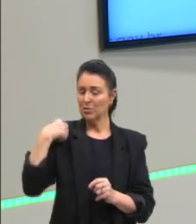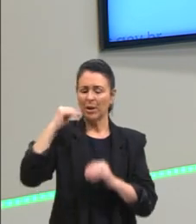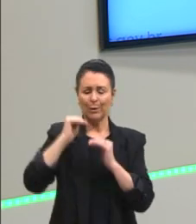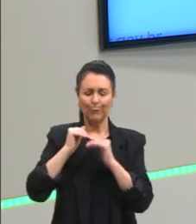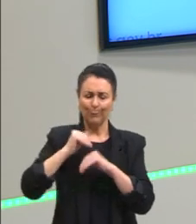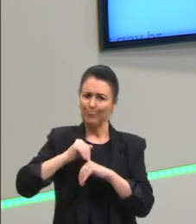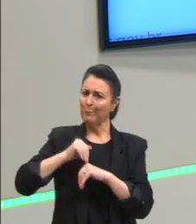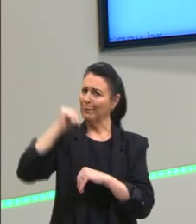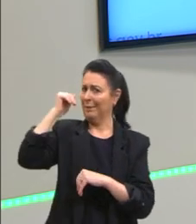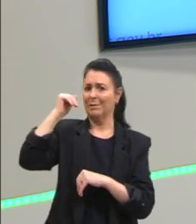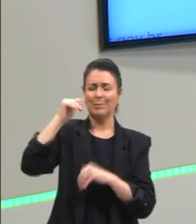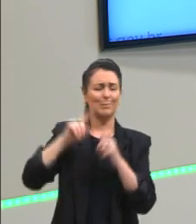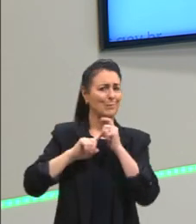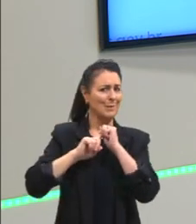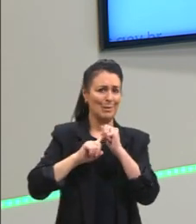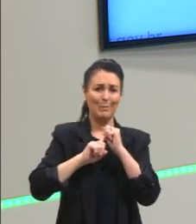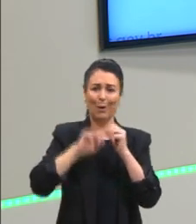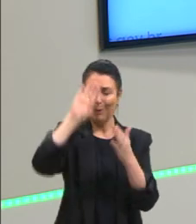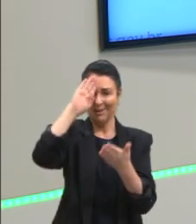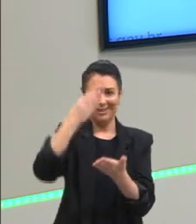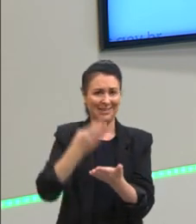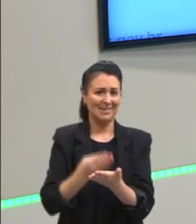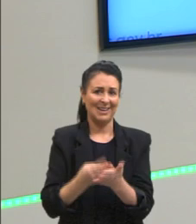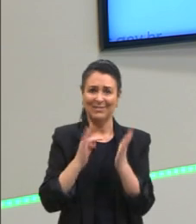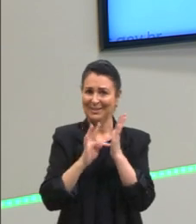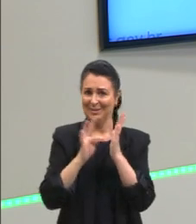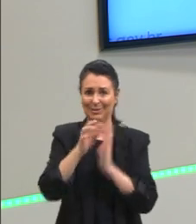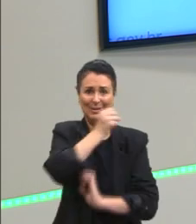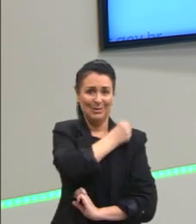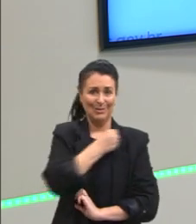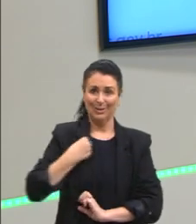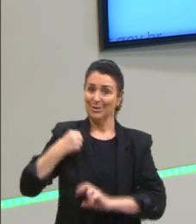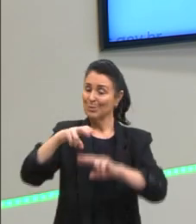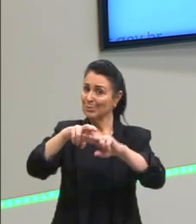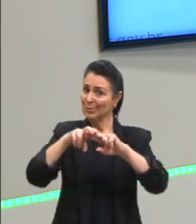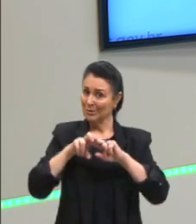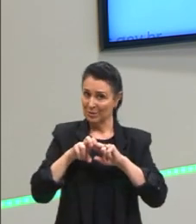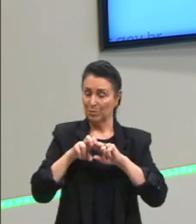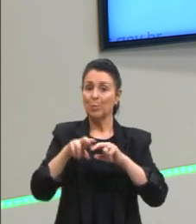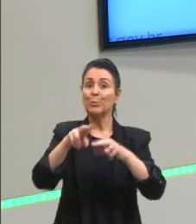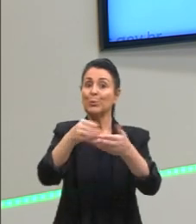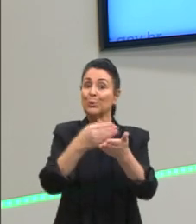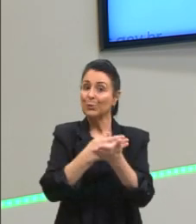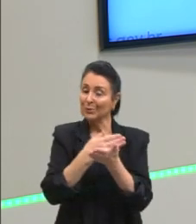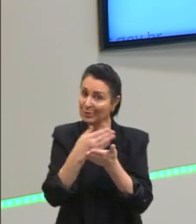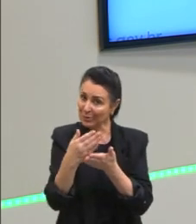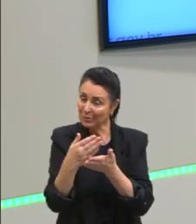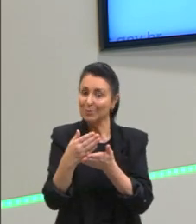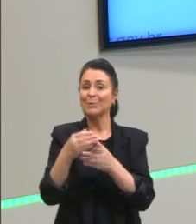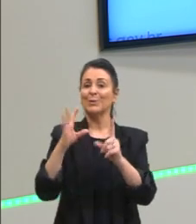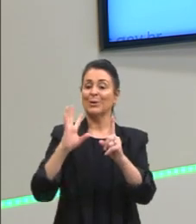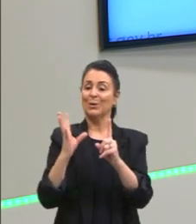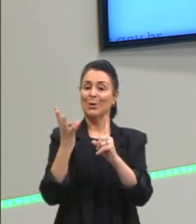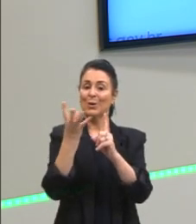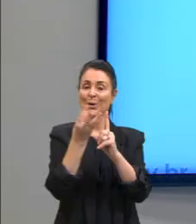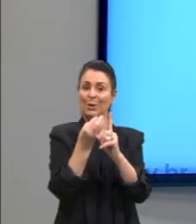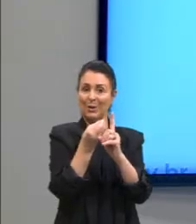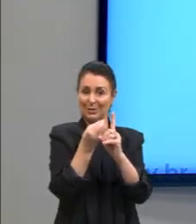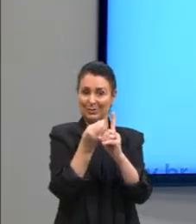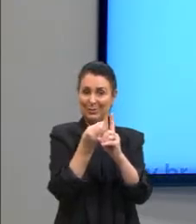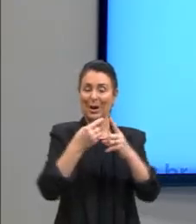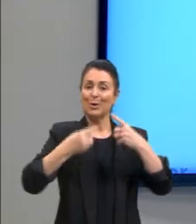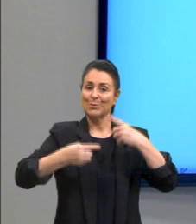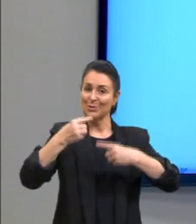admirava muito e porque ele, de certa forma, deu sequência à dialética, aos diálogos socráticos. E a última,